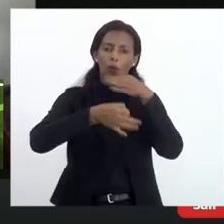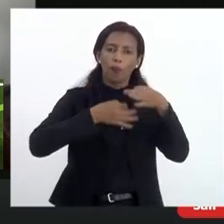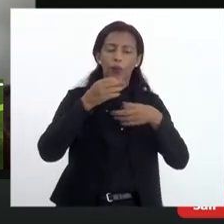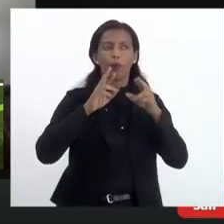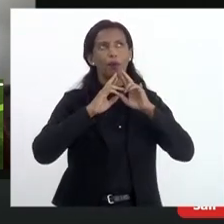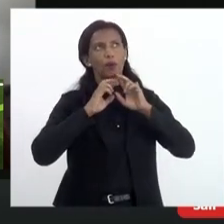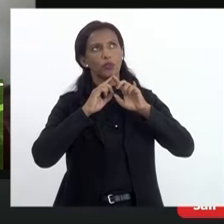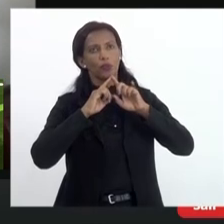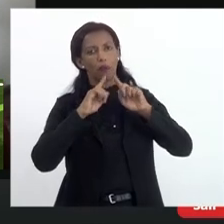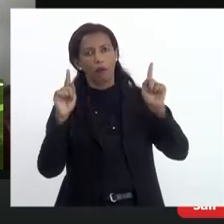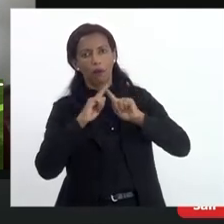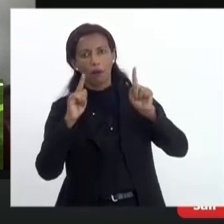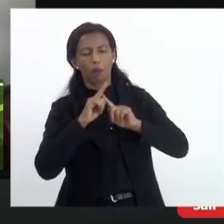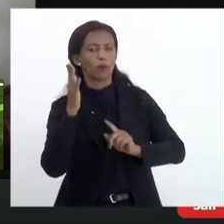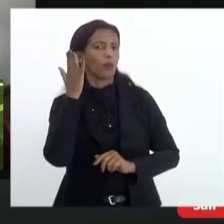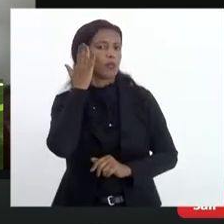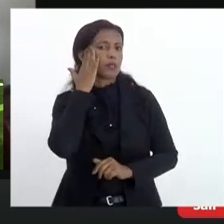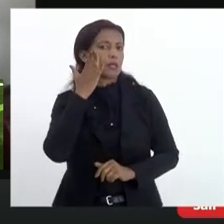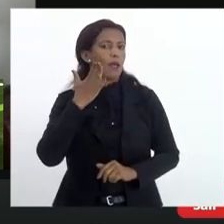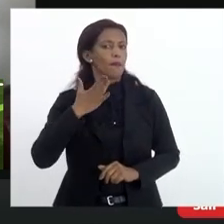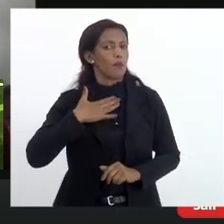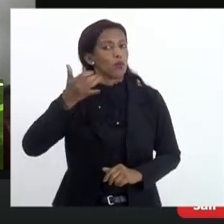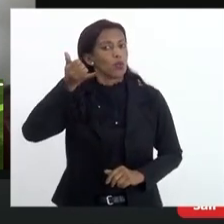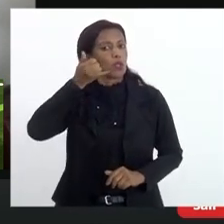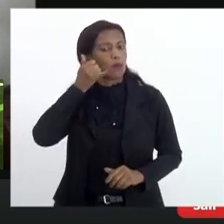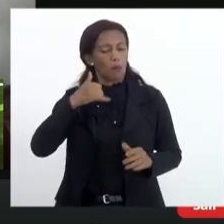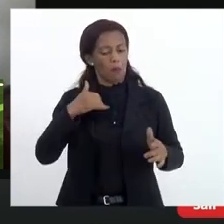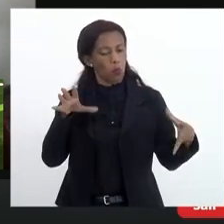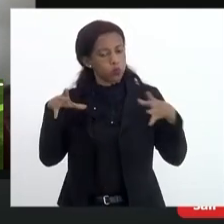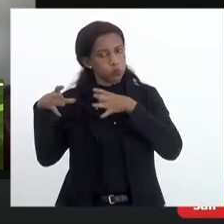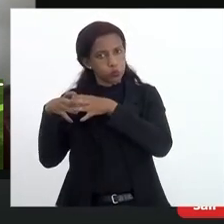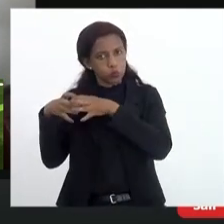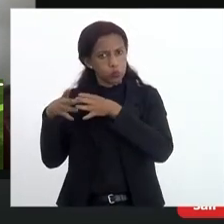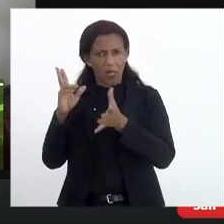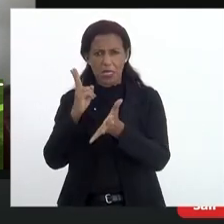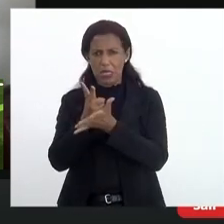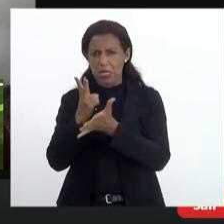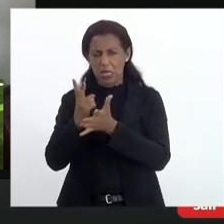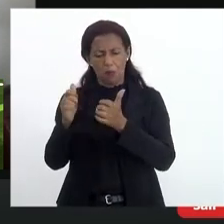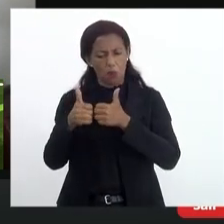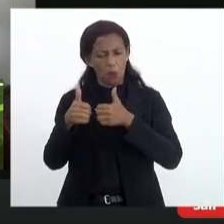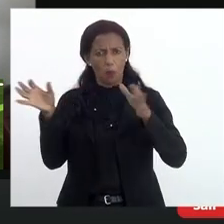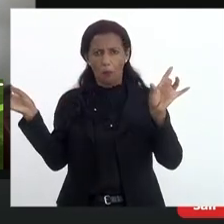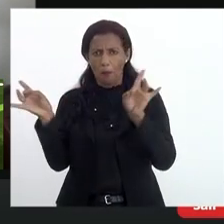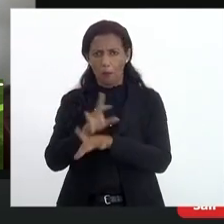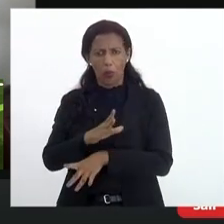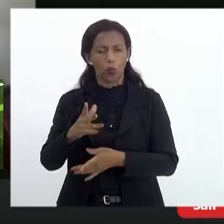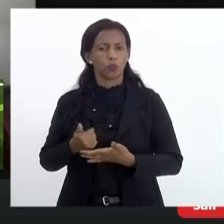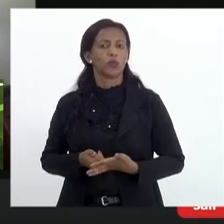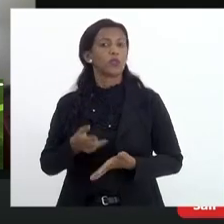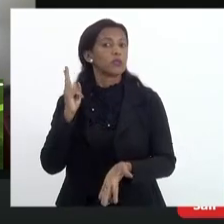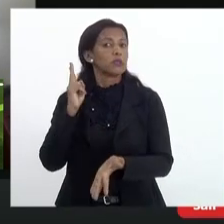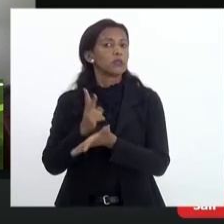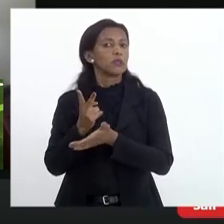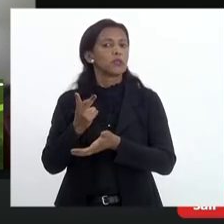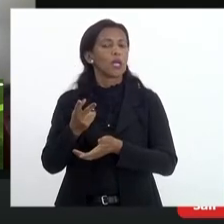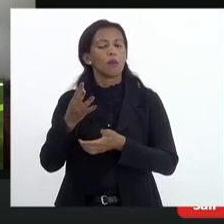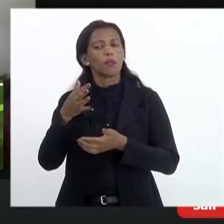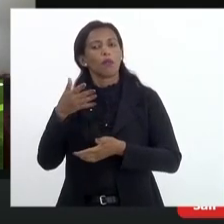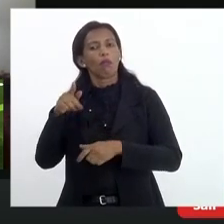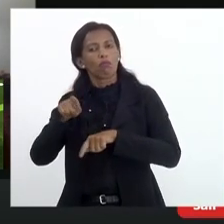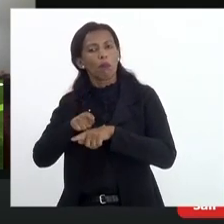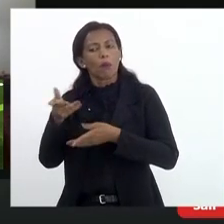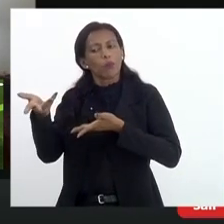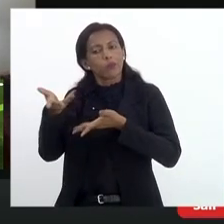reclamações, eles sabem que o meu telefone, o da minha equipe, está disponível o tempo todo, e a gente busca sempre dar essa atenção,